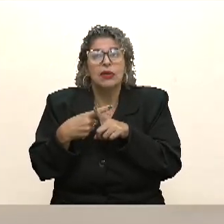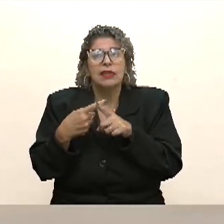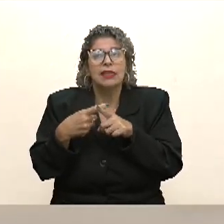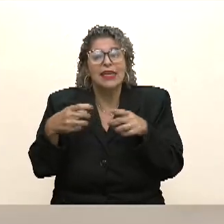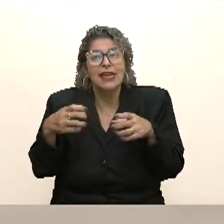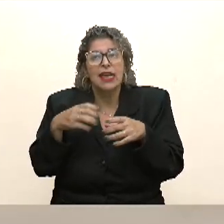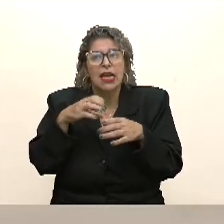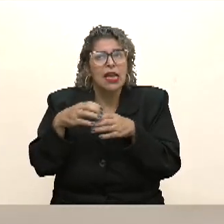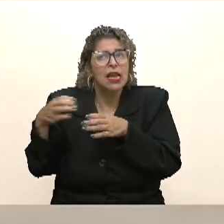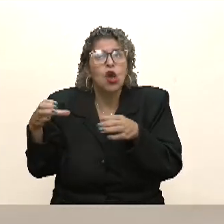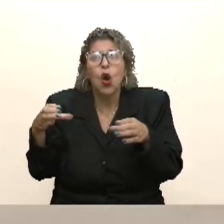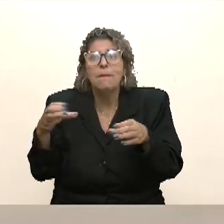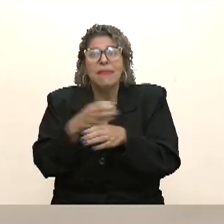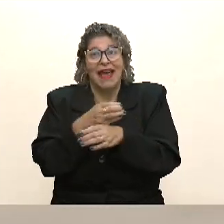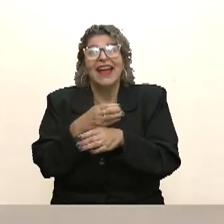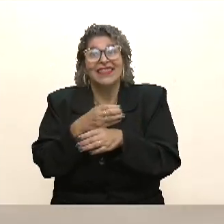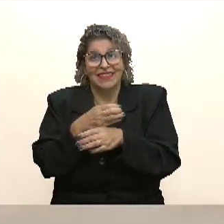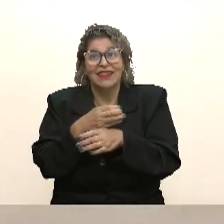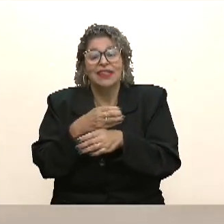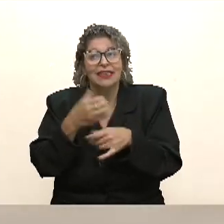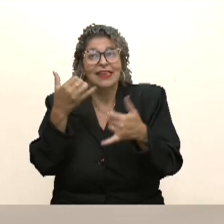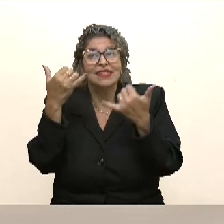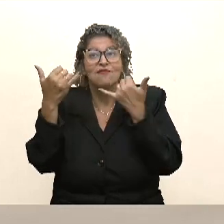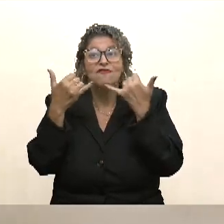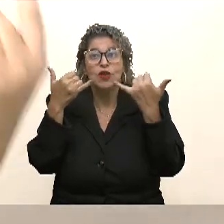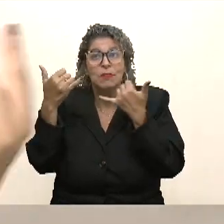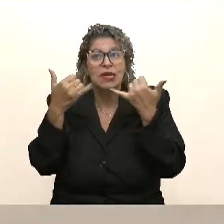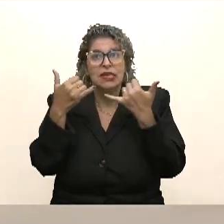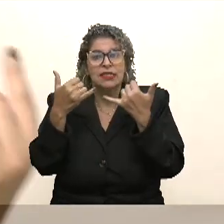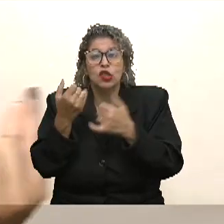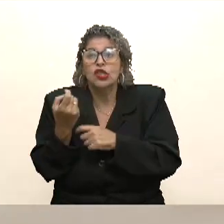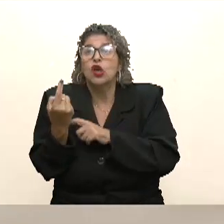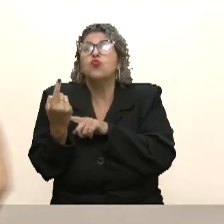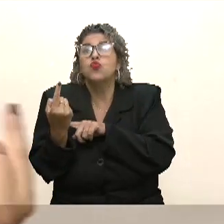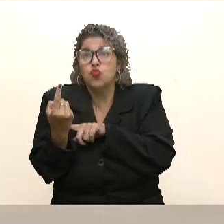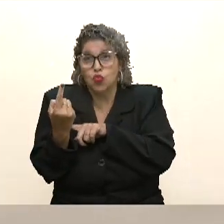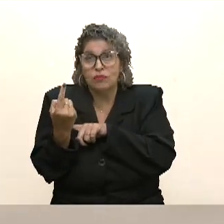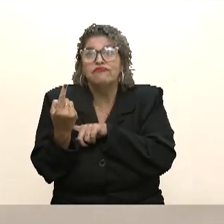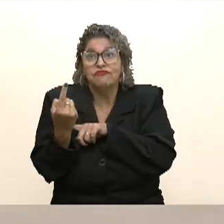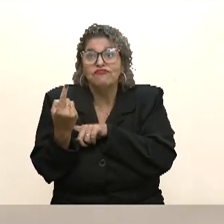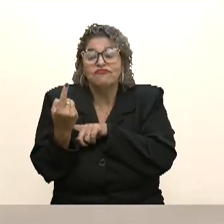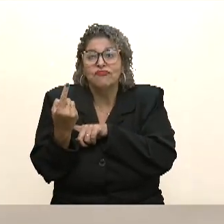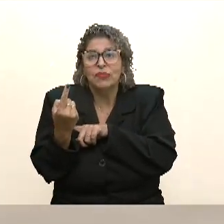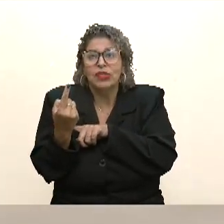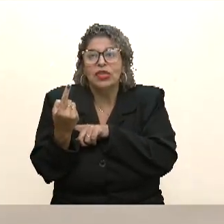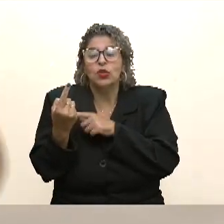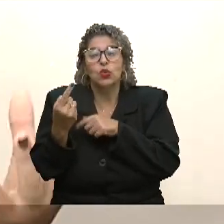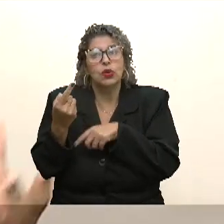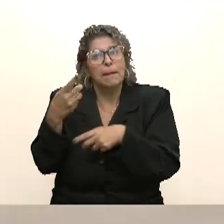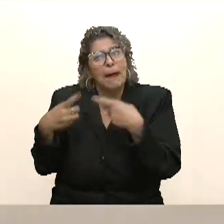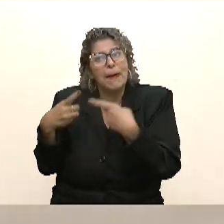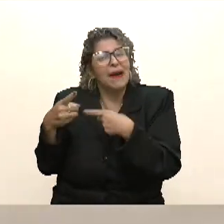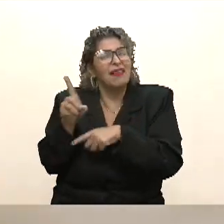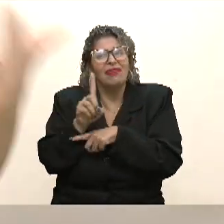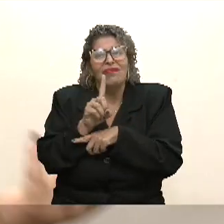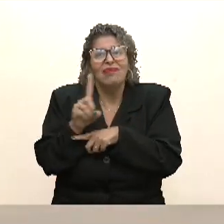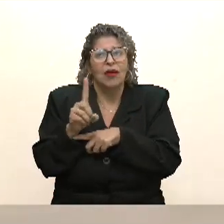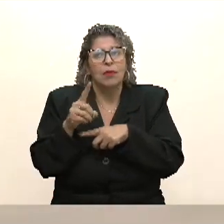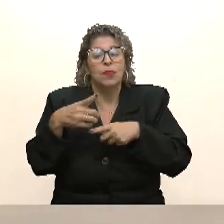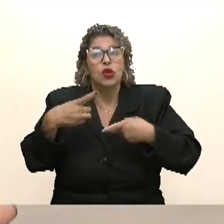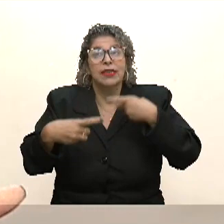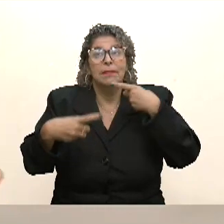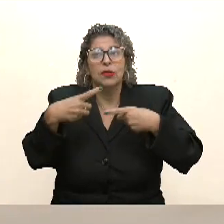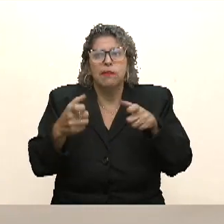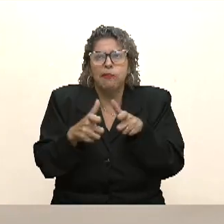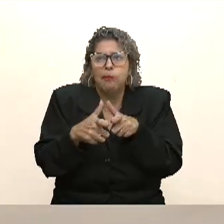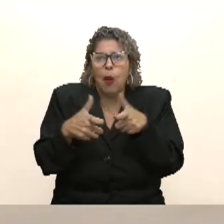um conjunto de coisas, né? Se manter informado. Não é só num canal que a gente consegue debater a política. A política é uma coisa